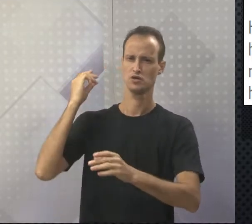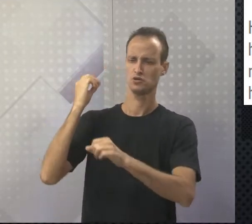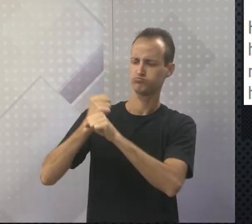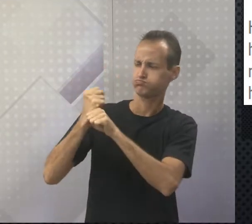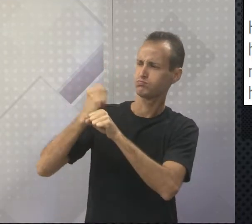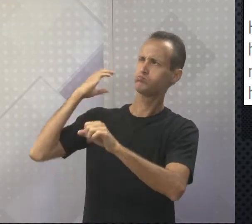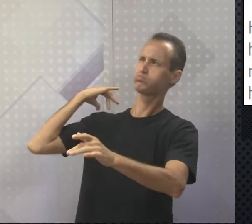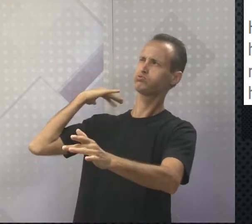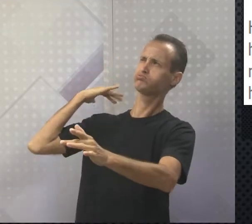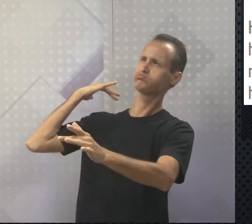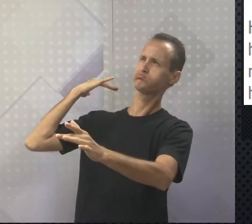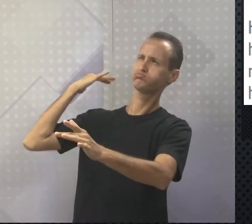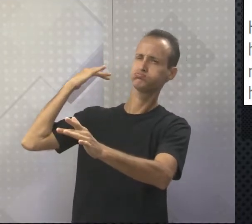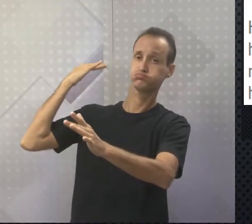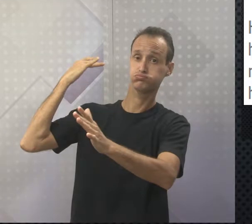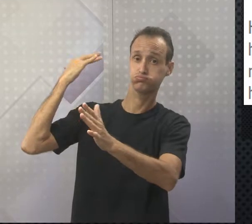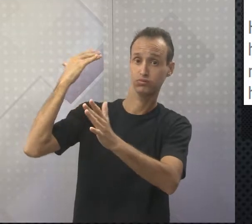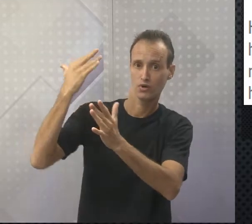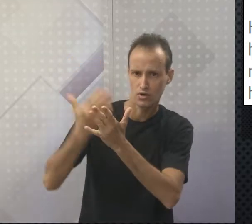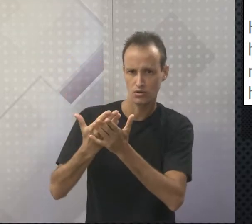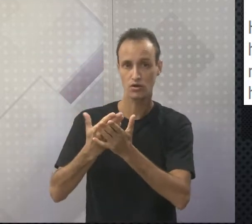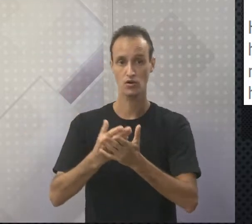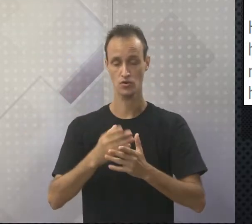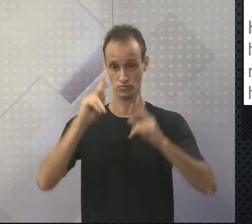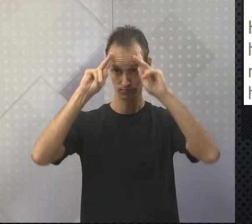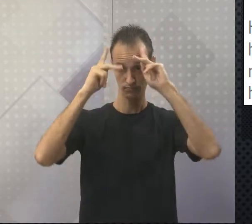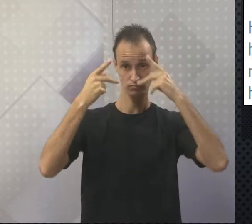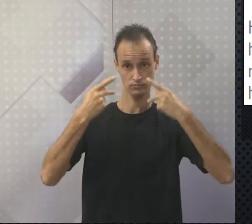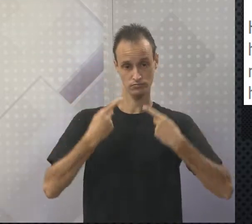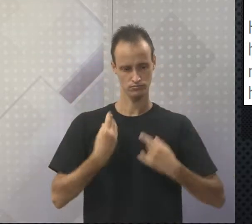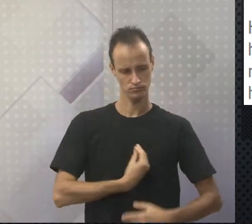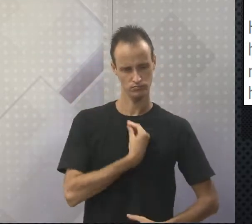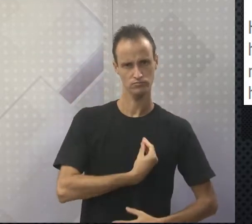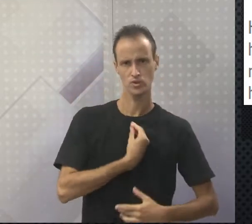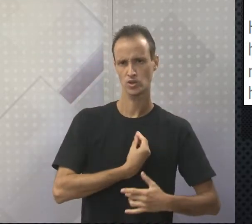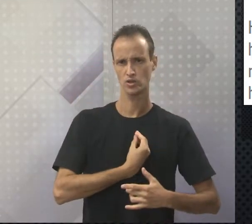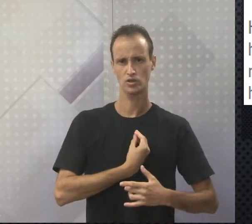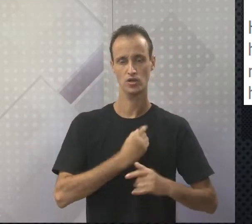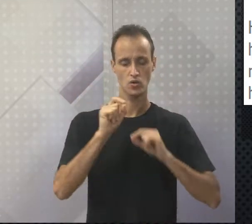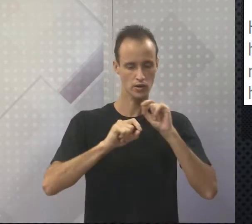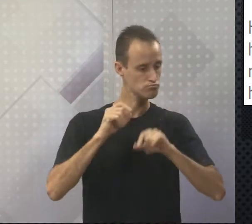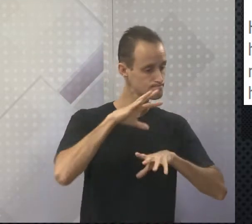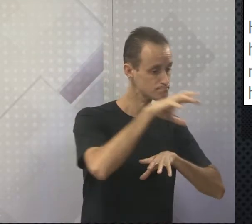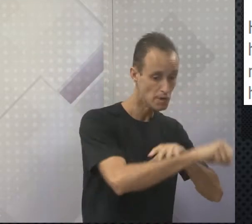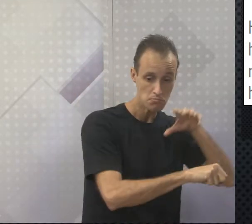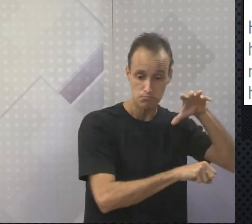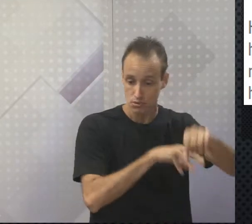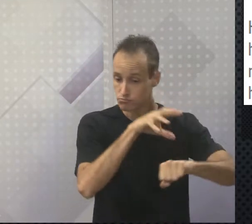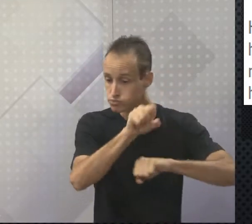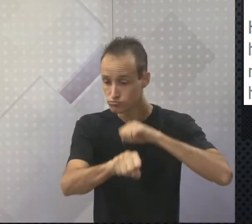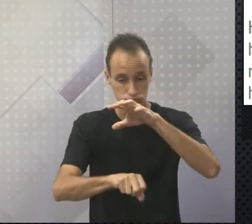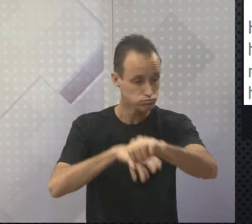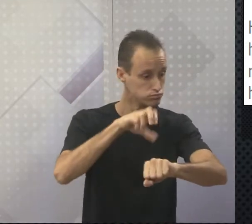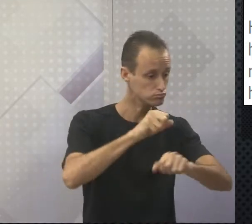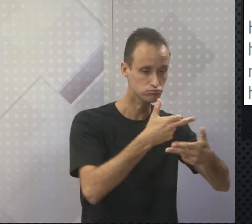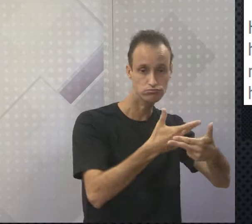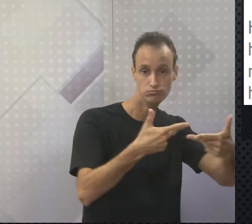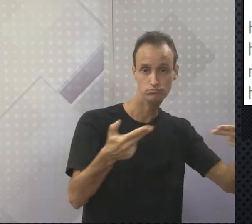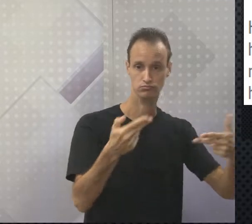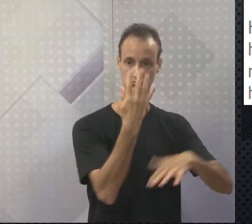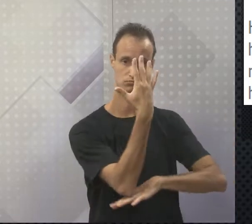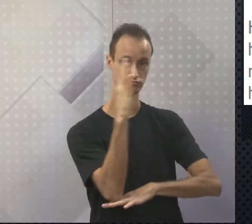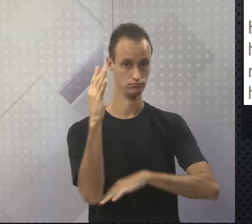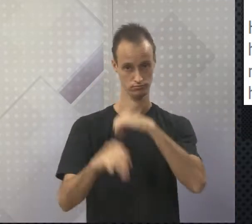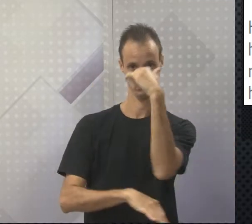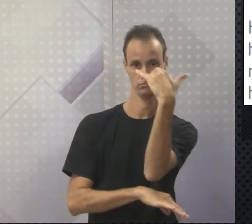antes do início da agricultura, os seres humanos viviam quase exclusivamente da coleta de produtos da natureza. E por